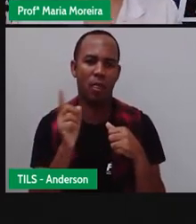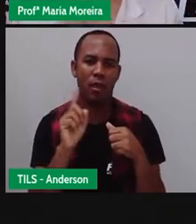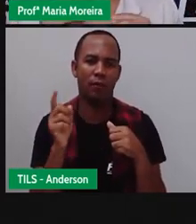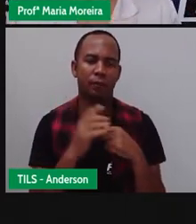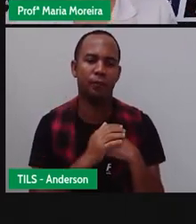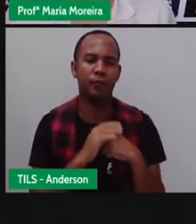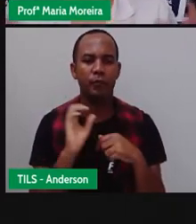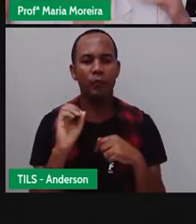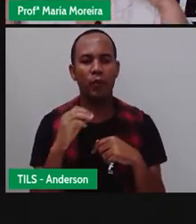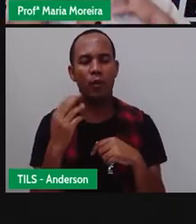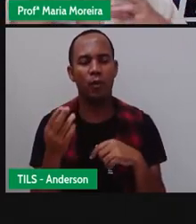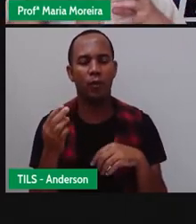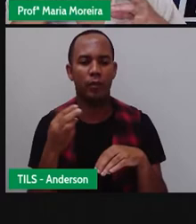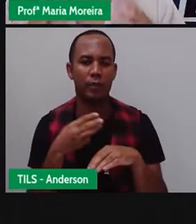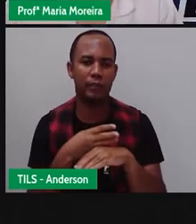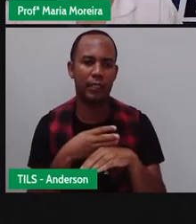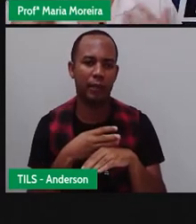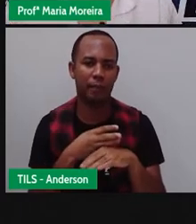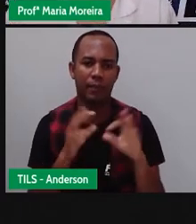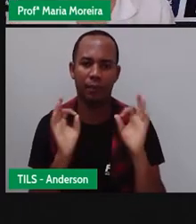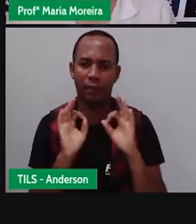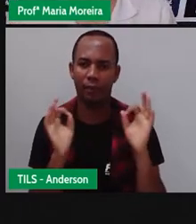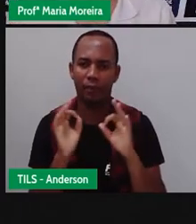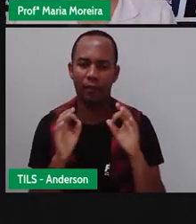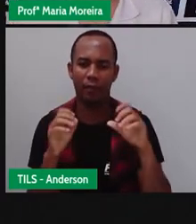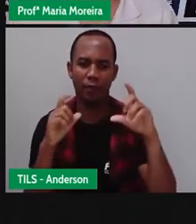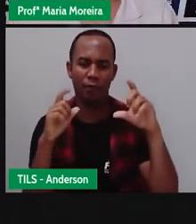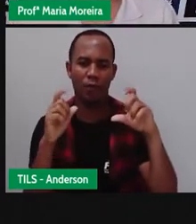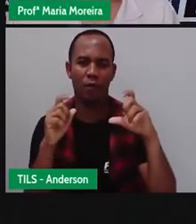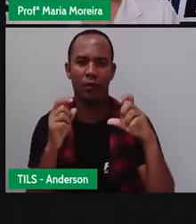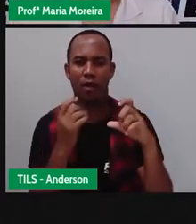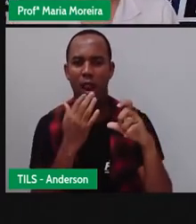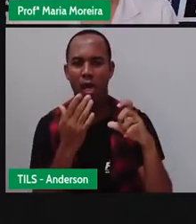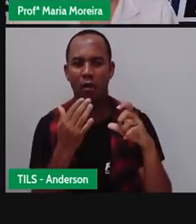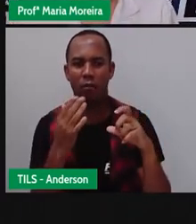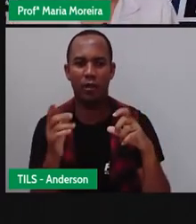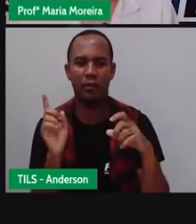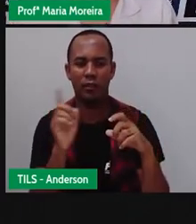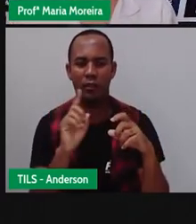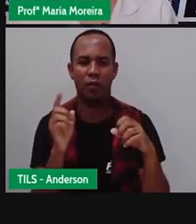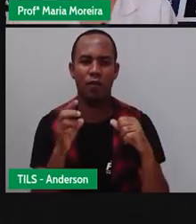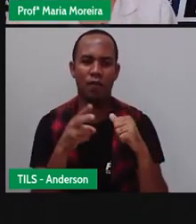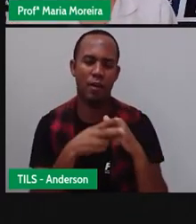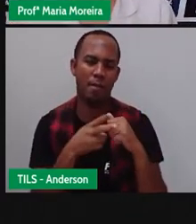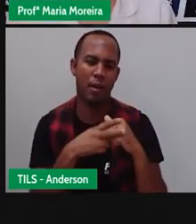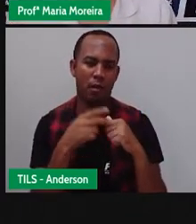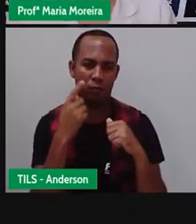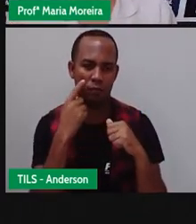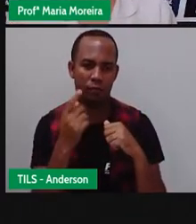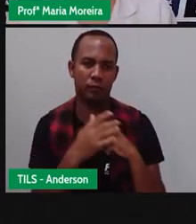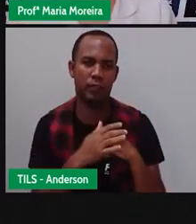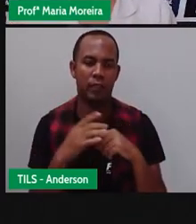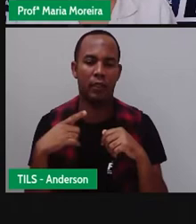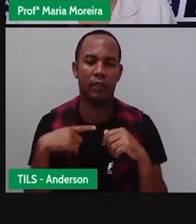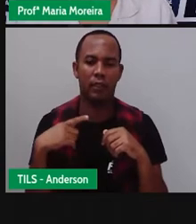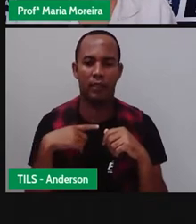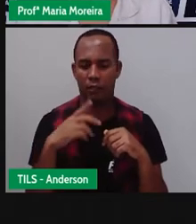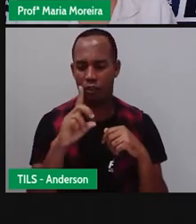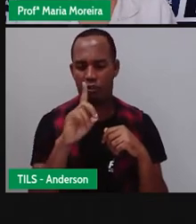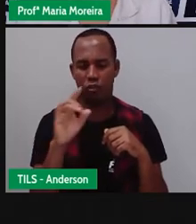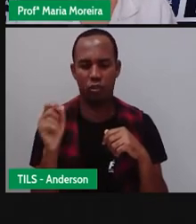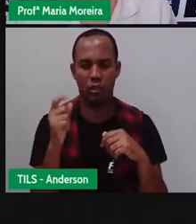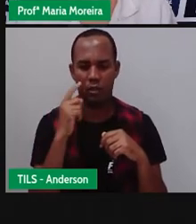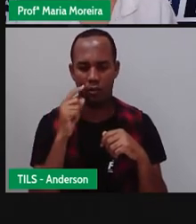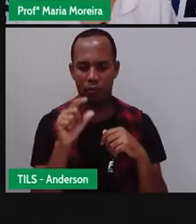no WhatsApp e eu coloco um desses emojis, também é o quê? Uma linguagem não verbal. No meu bilhete tem o quê? A data, não